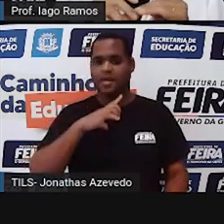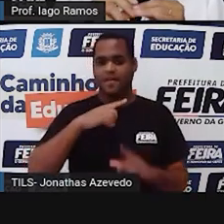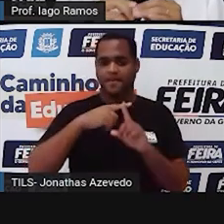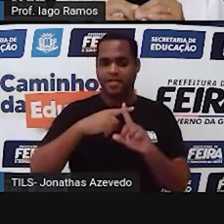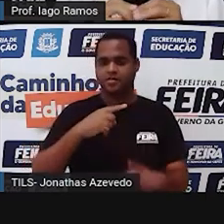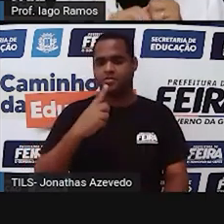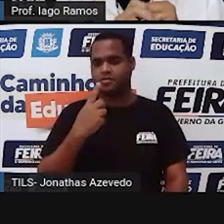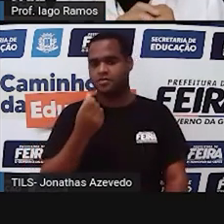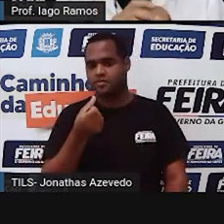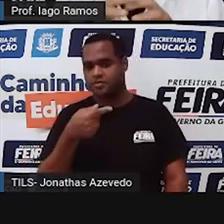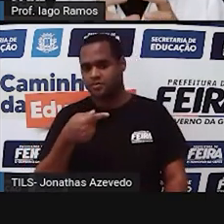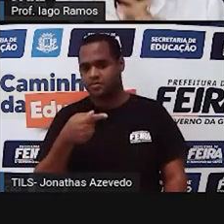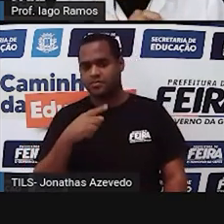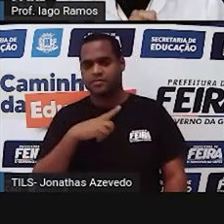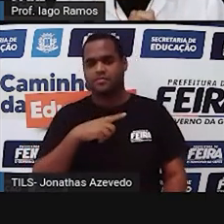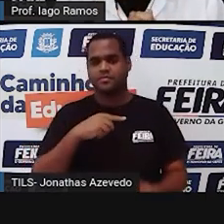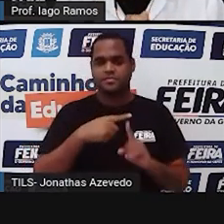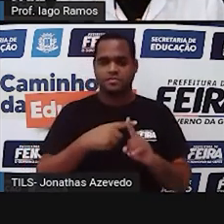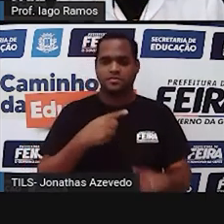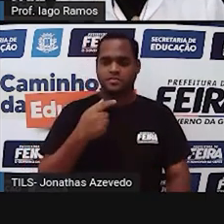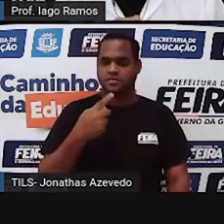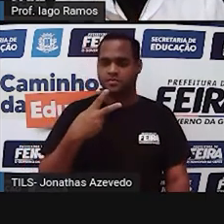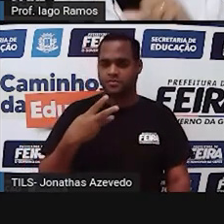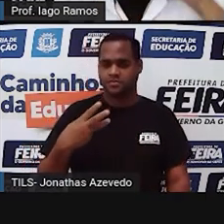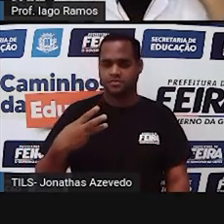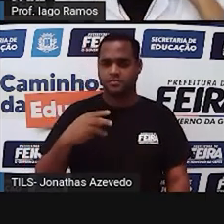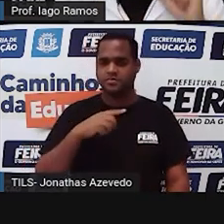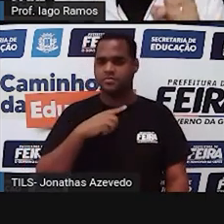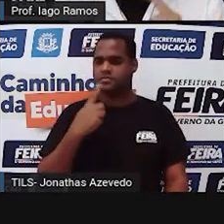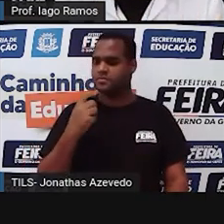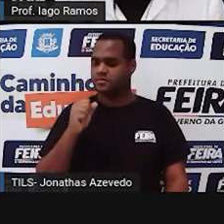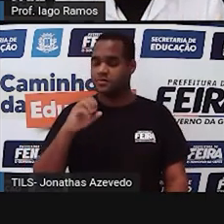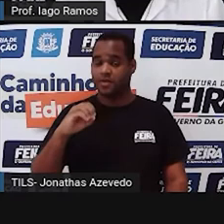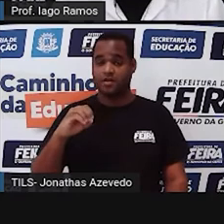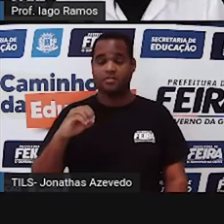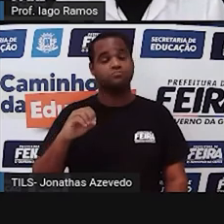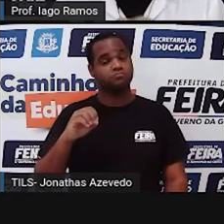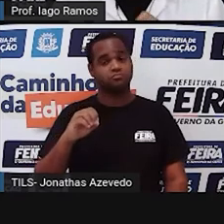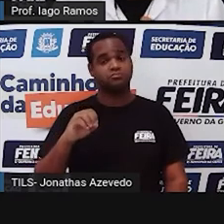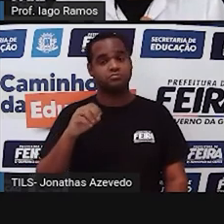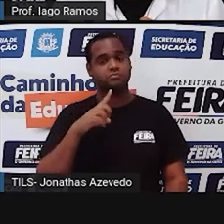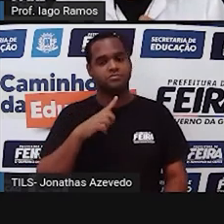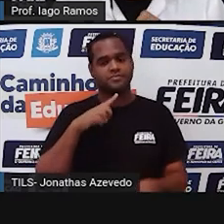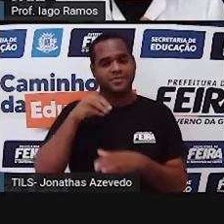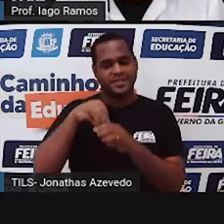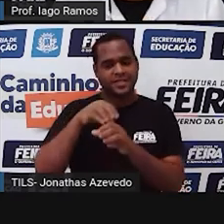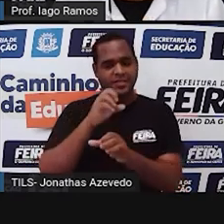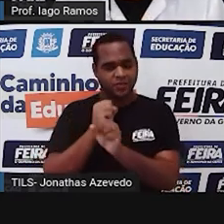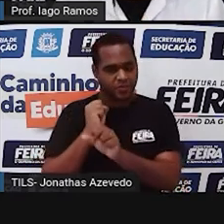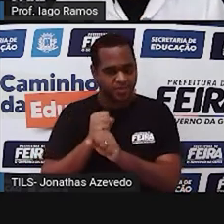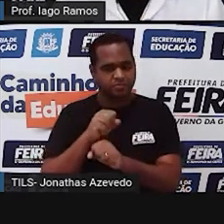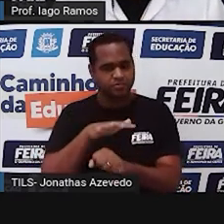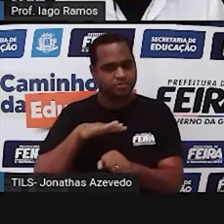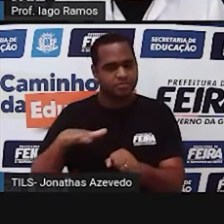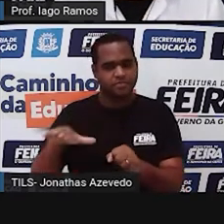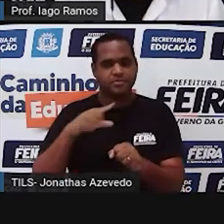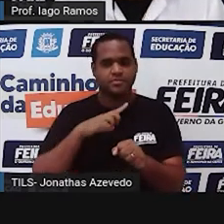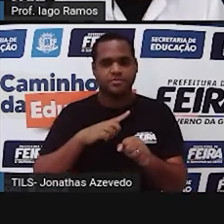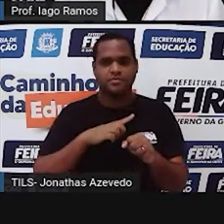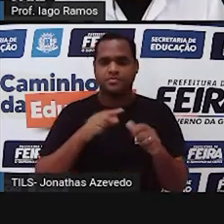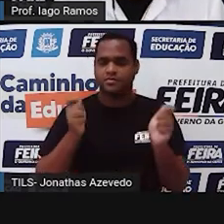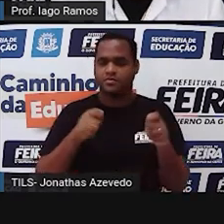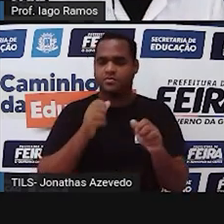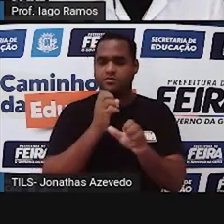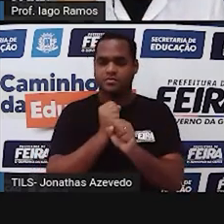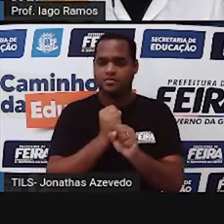67, mais o de 23, 180. Isso foi no ângulo retângulo. A soma dos ângulos internos deu 180.